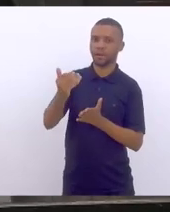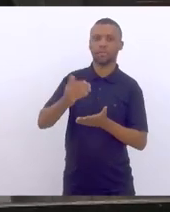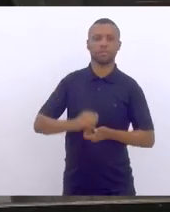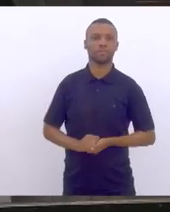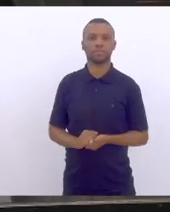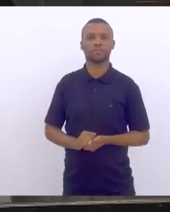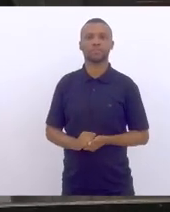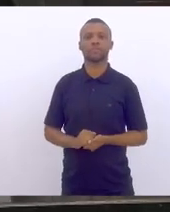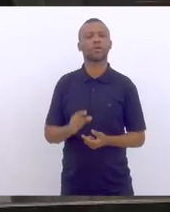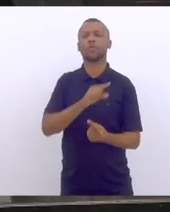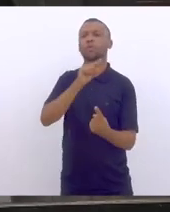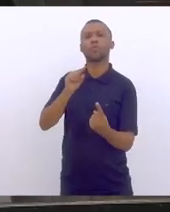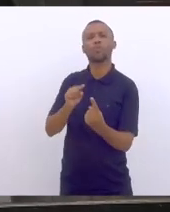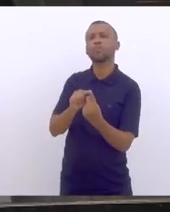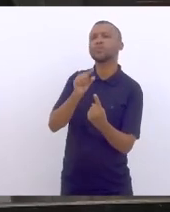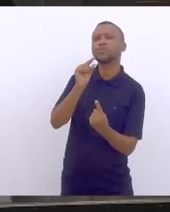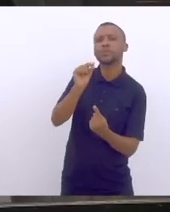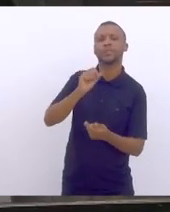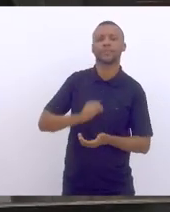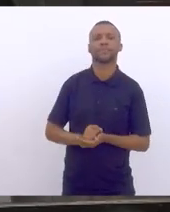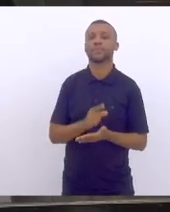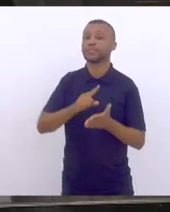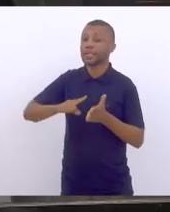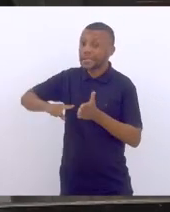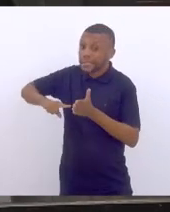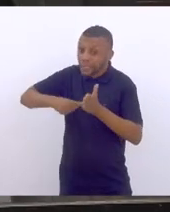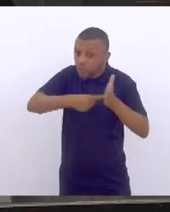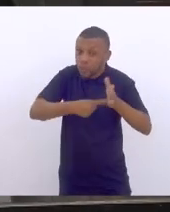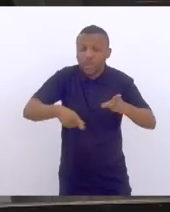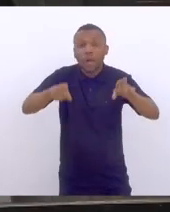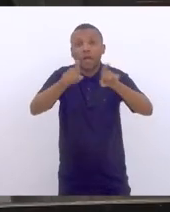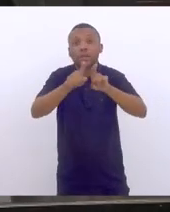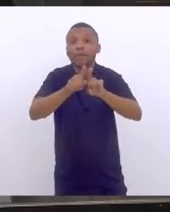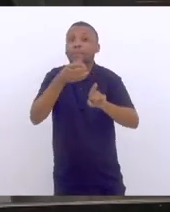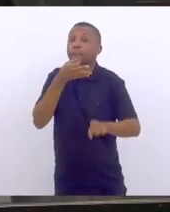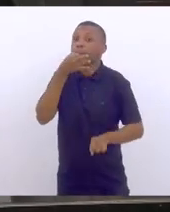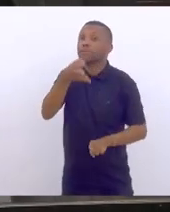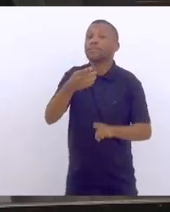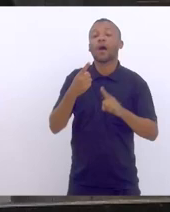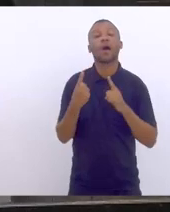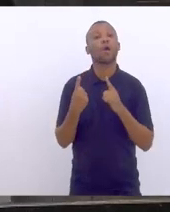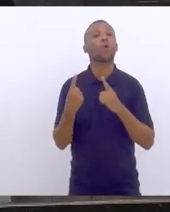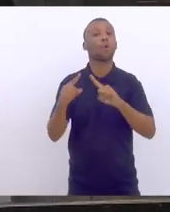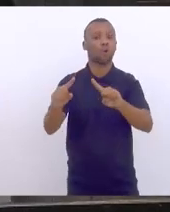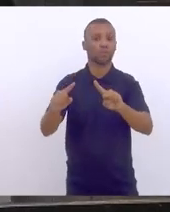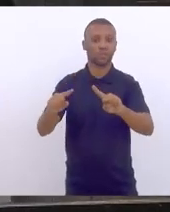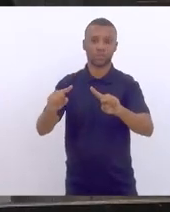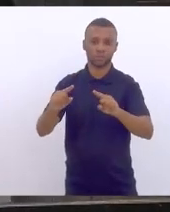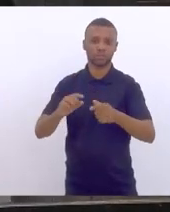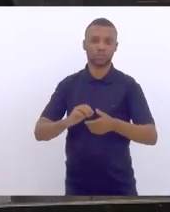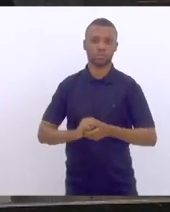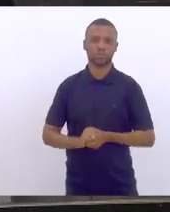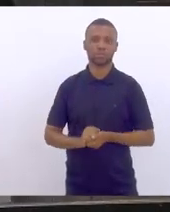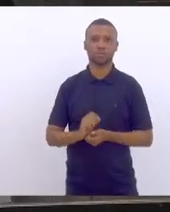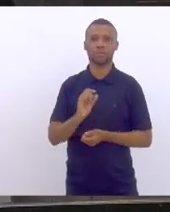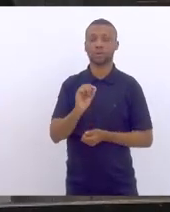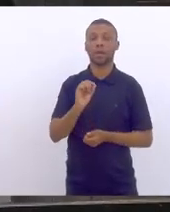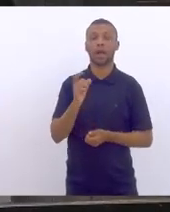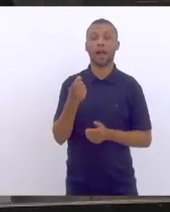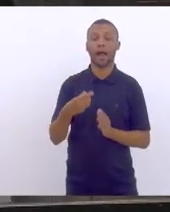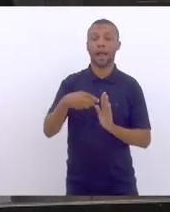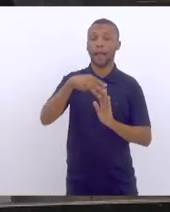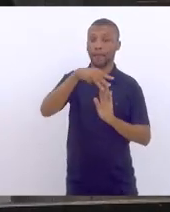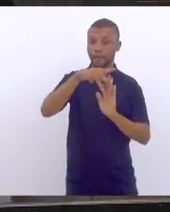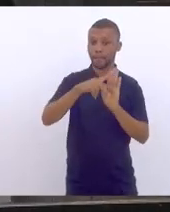denunciar e me insurgir contra a medida provisória